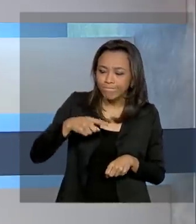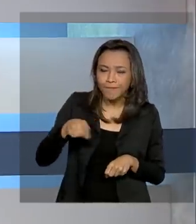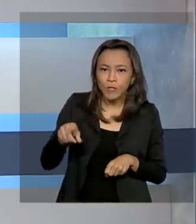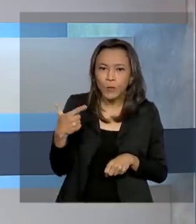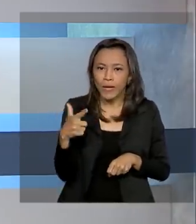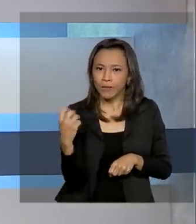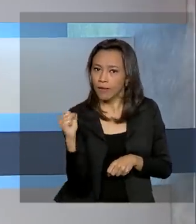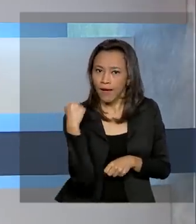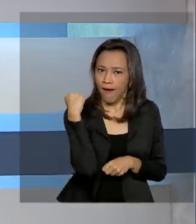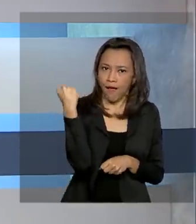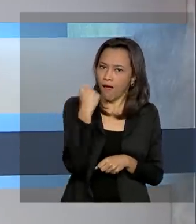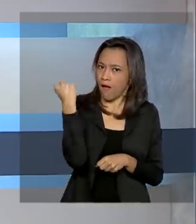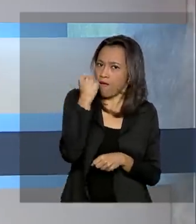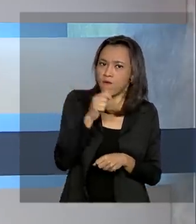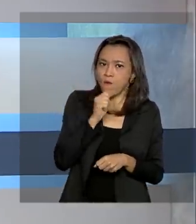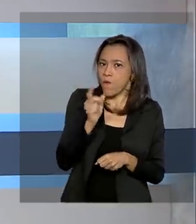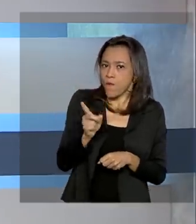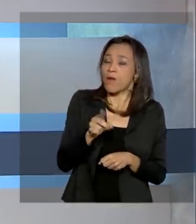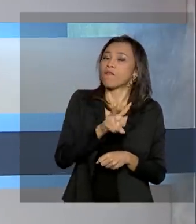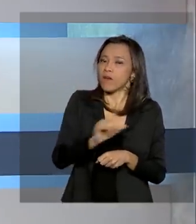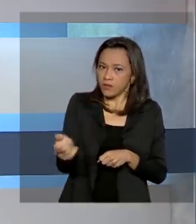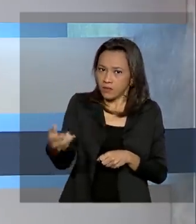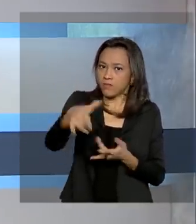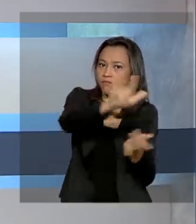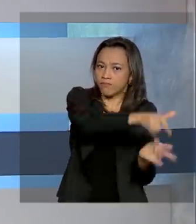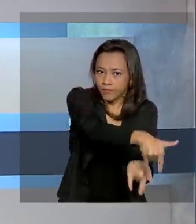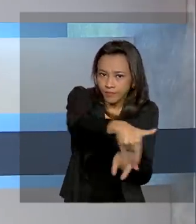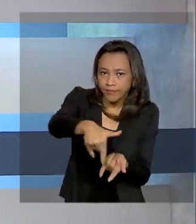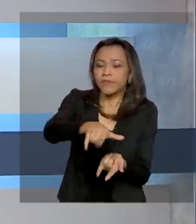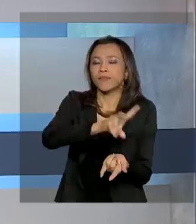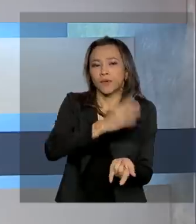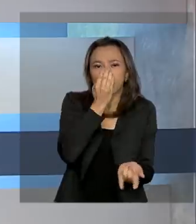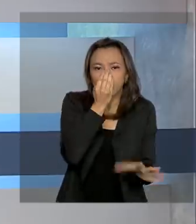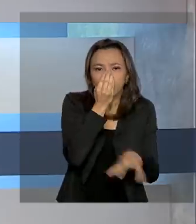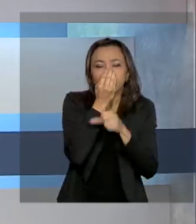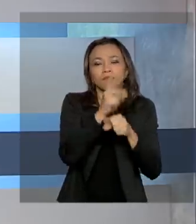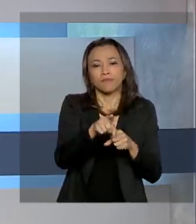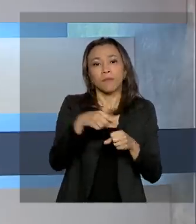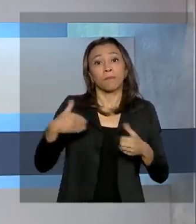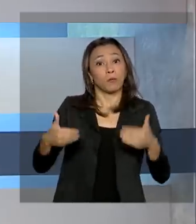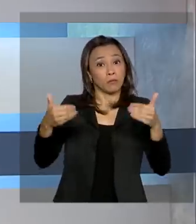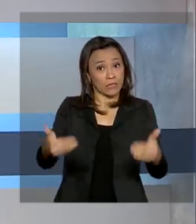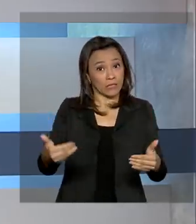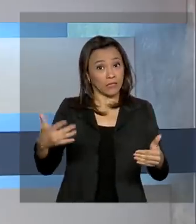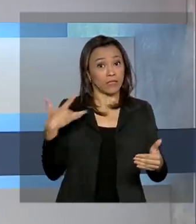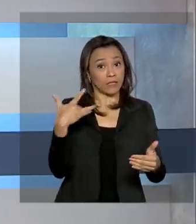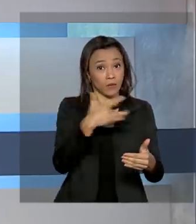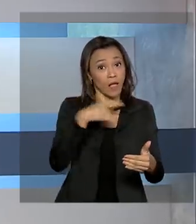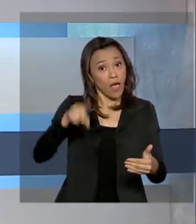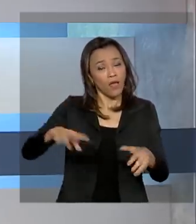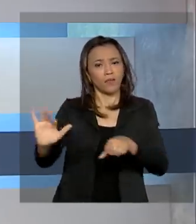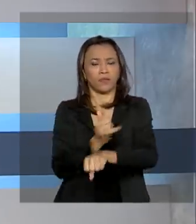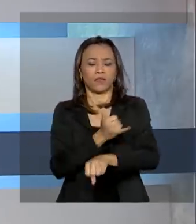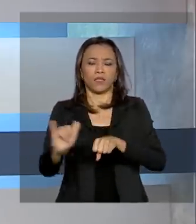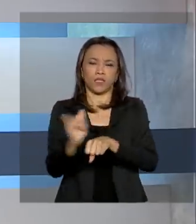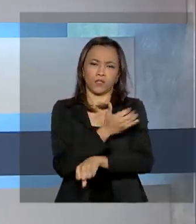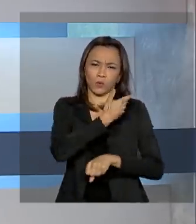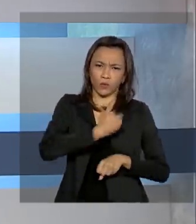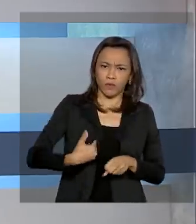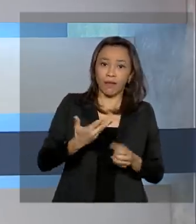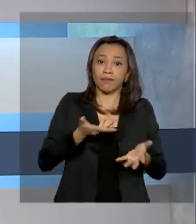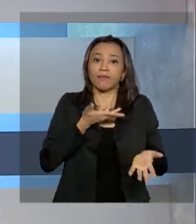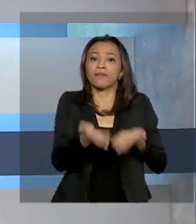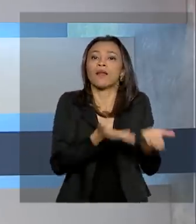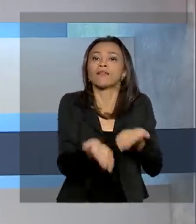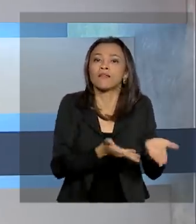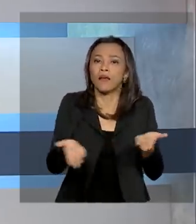mais grave da Covid-19 vão ser habilitados pelo Ministério da Saúde. A medida está entre as ações do governo para tratar a doença no